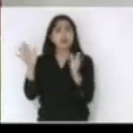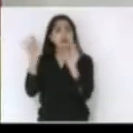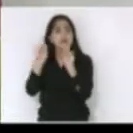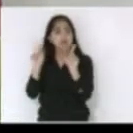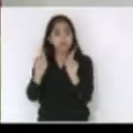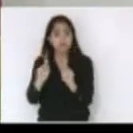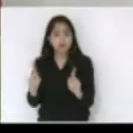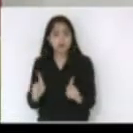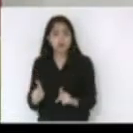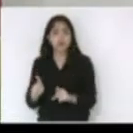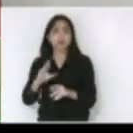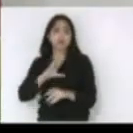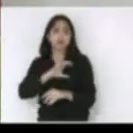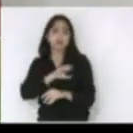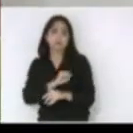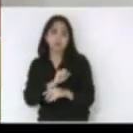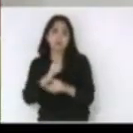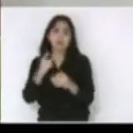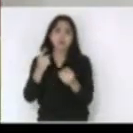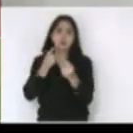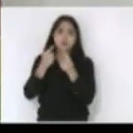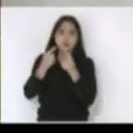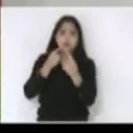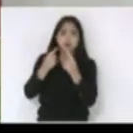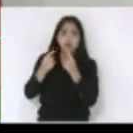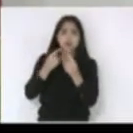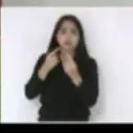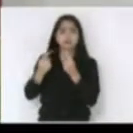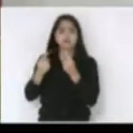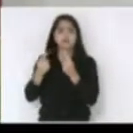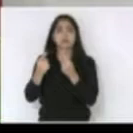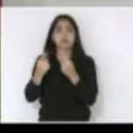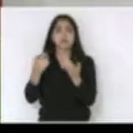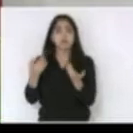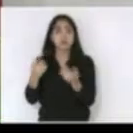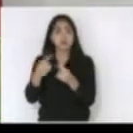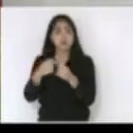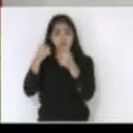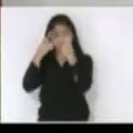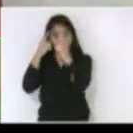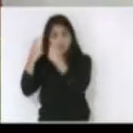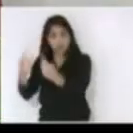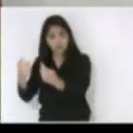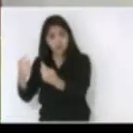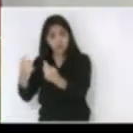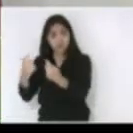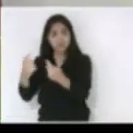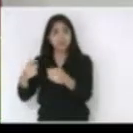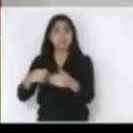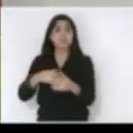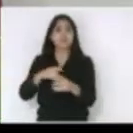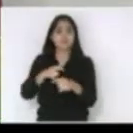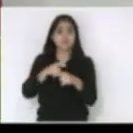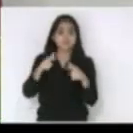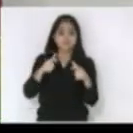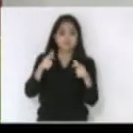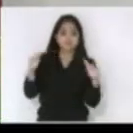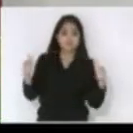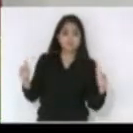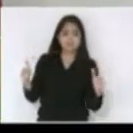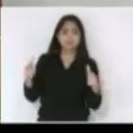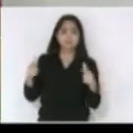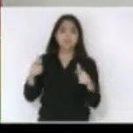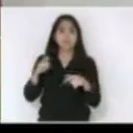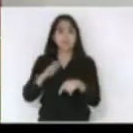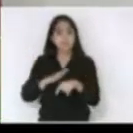de mais diálogo e não um mundo de mais violência a violência gera violência sempre falo isso